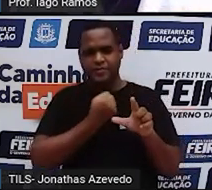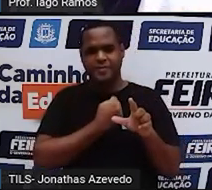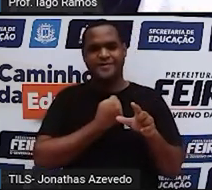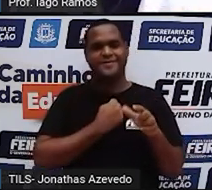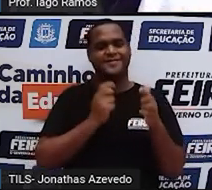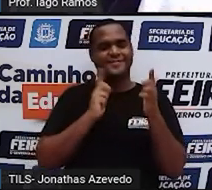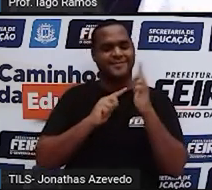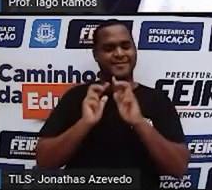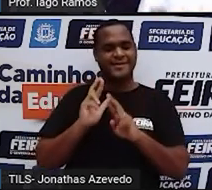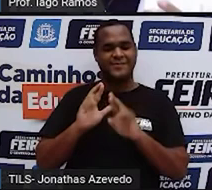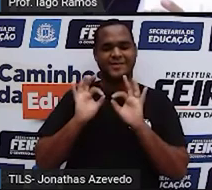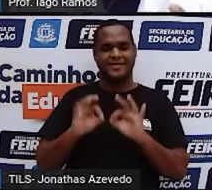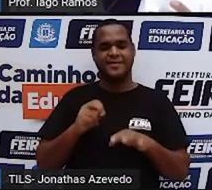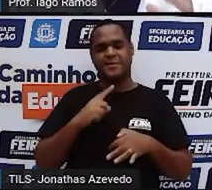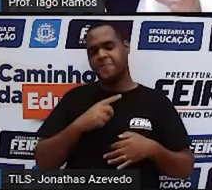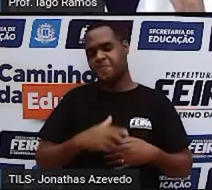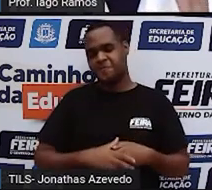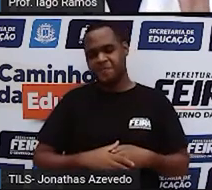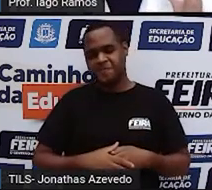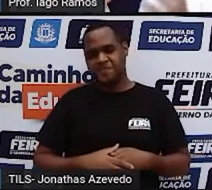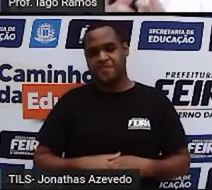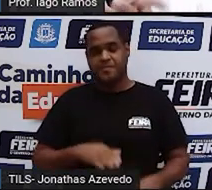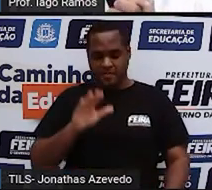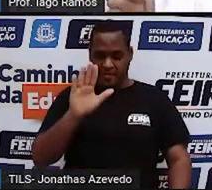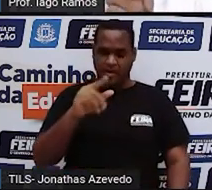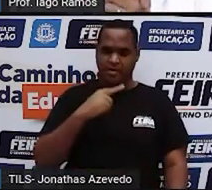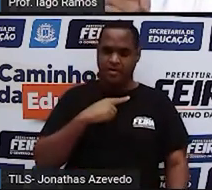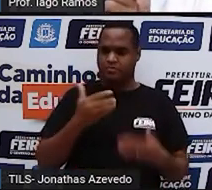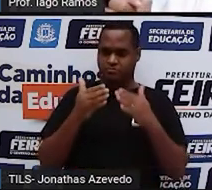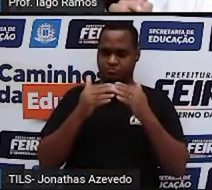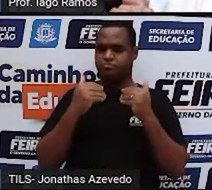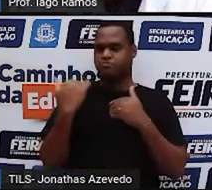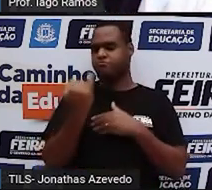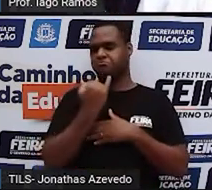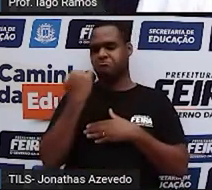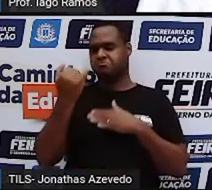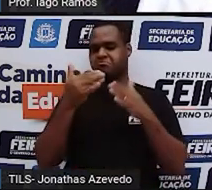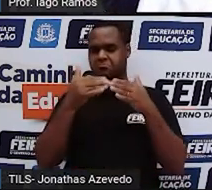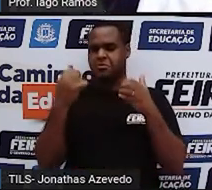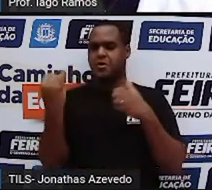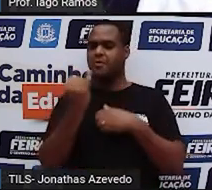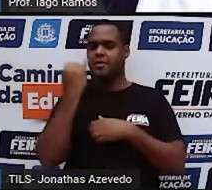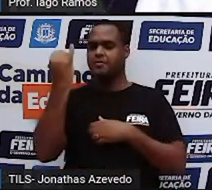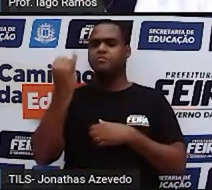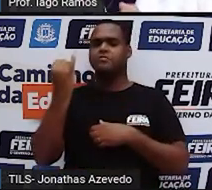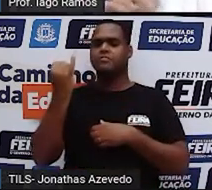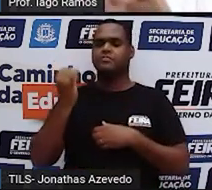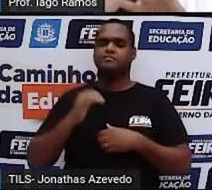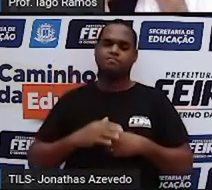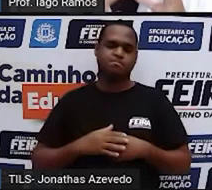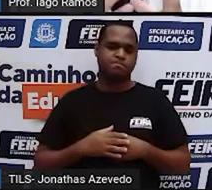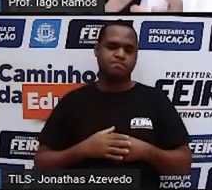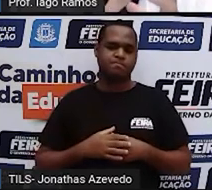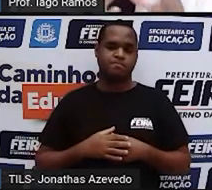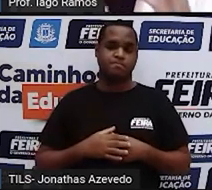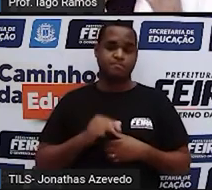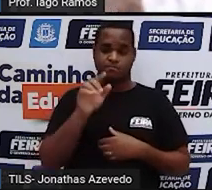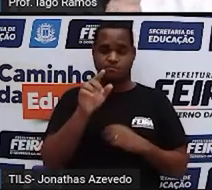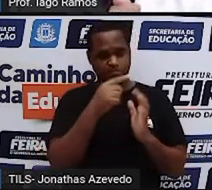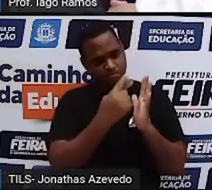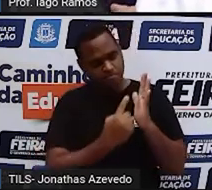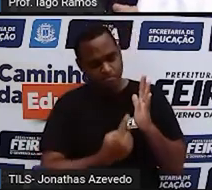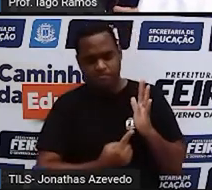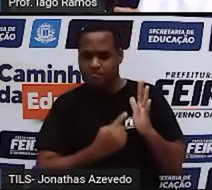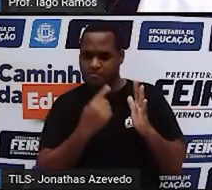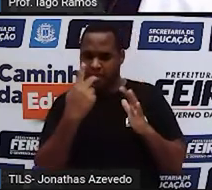cálculos, certo? Mas eu quero te pedir uma coisinha muito importante. Pegue o seu caderno,